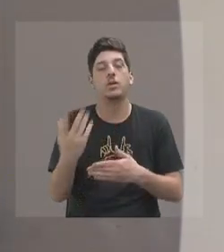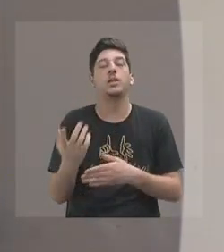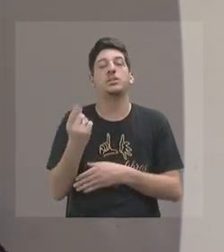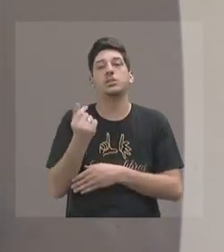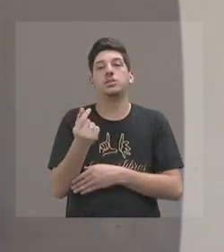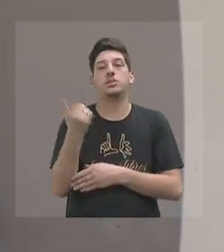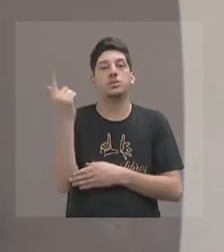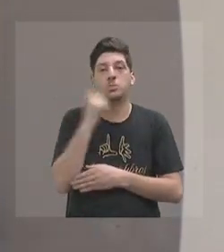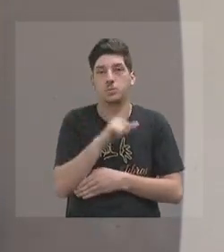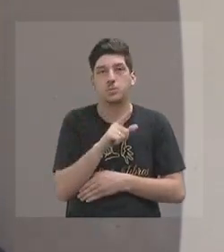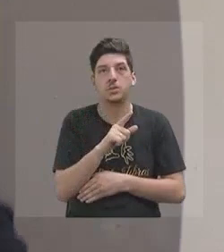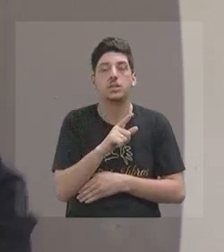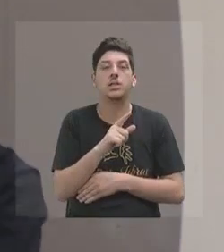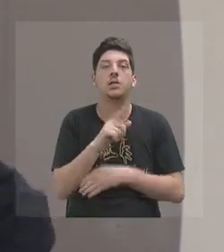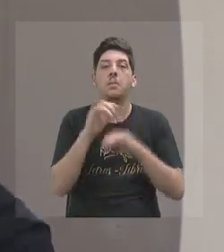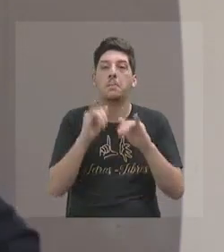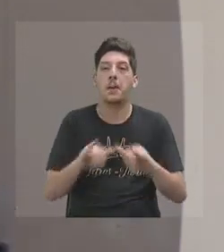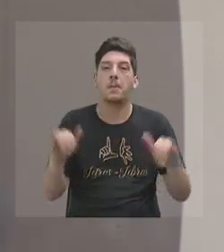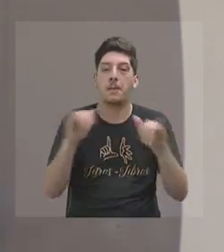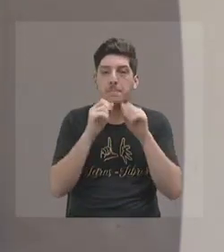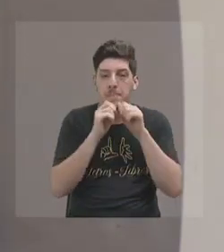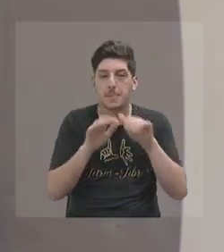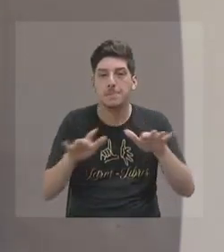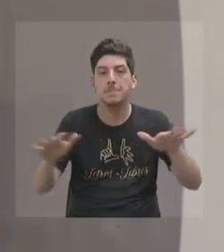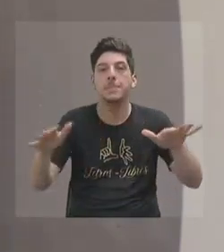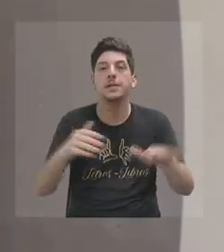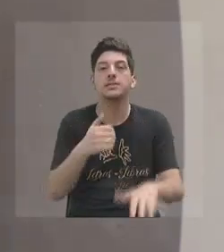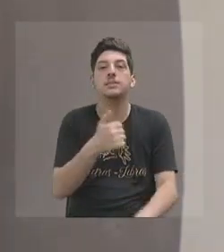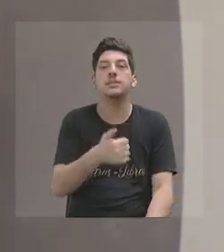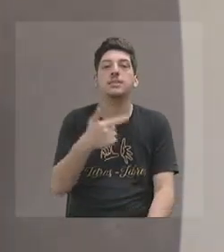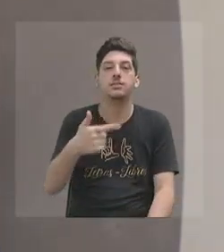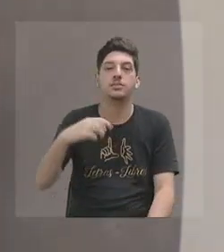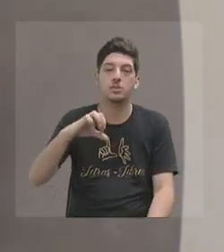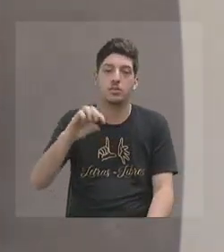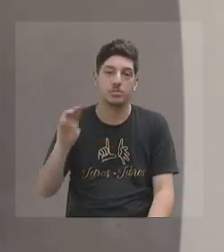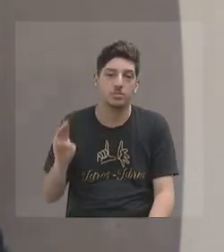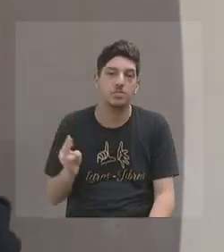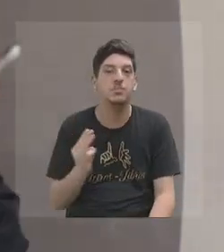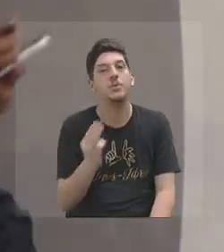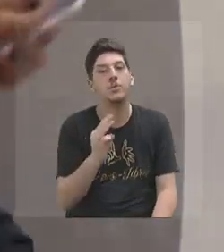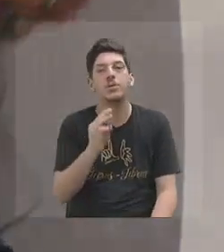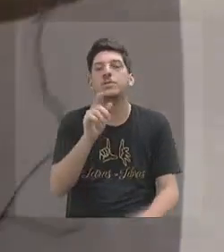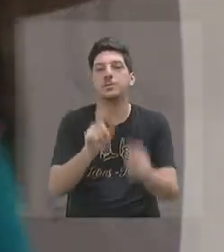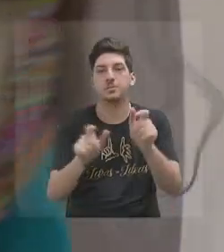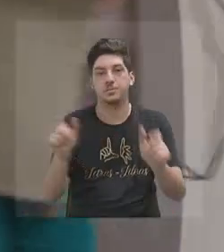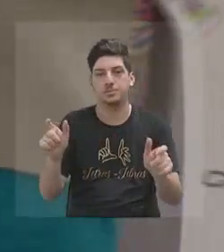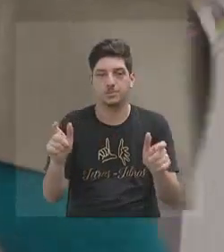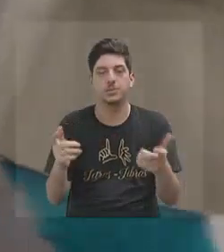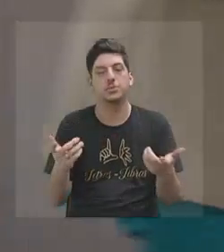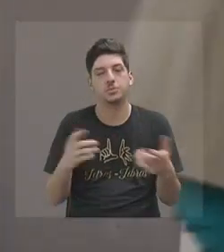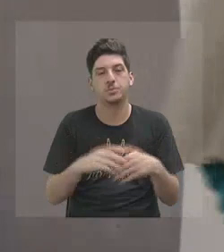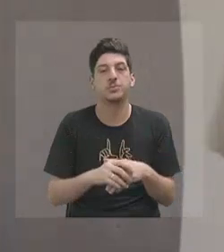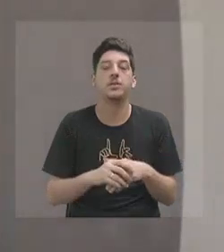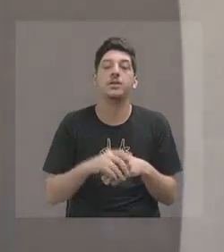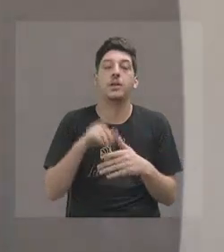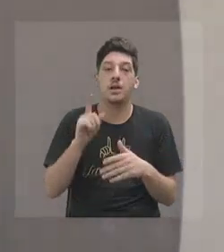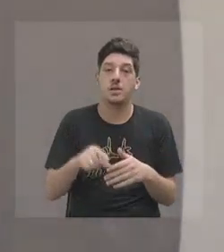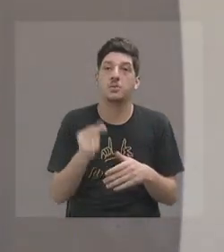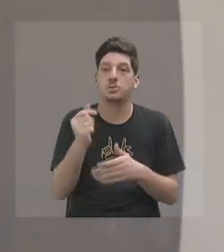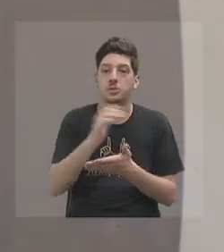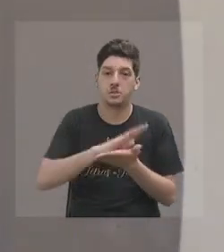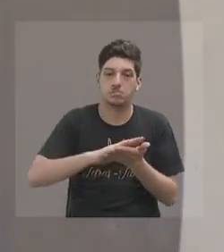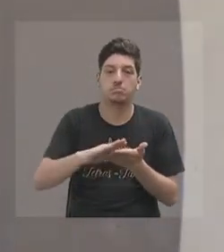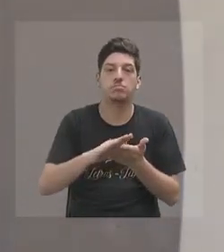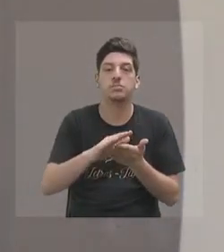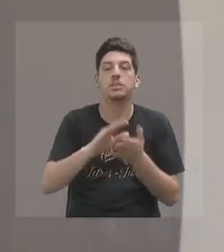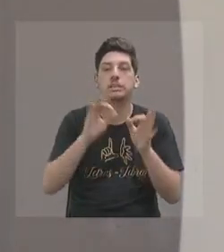atingir 129 milhões de impactos. É um dinheiro muito bem gasto. A